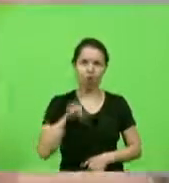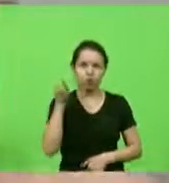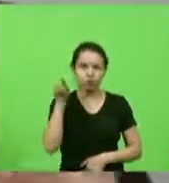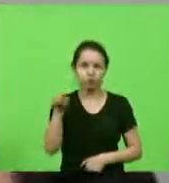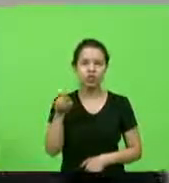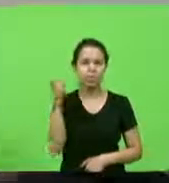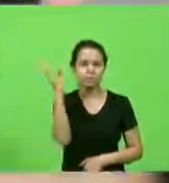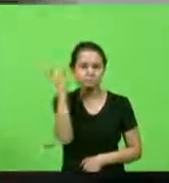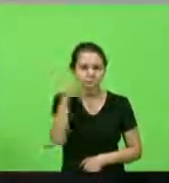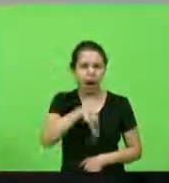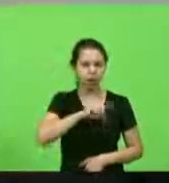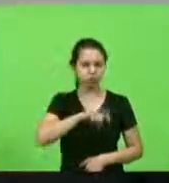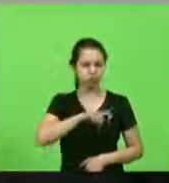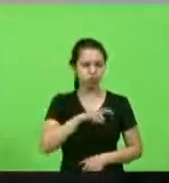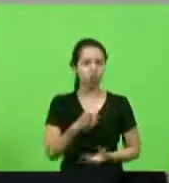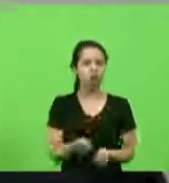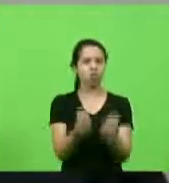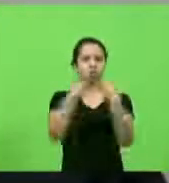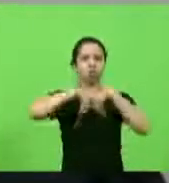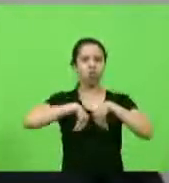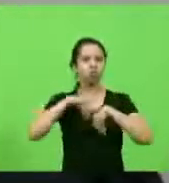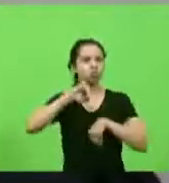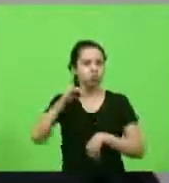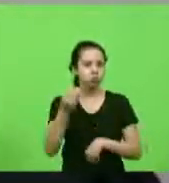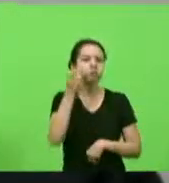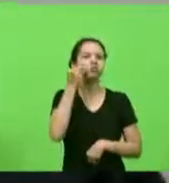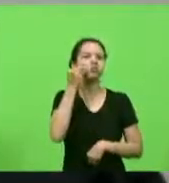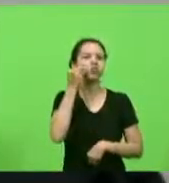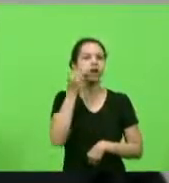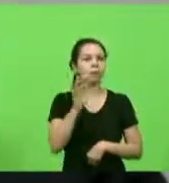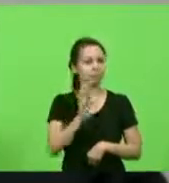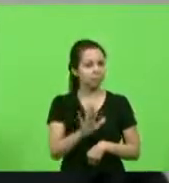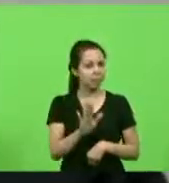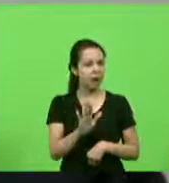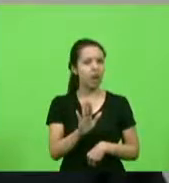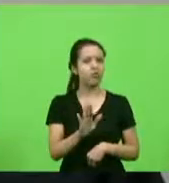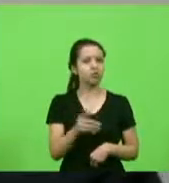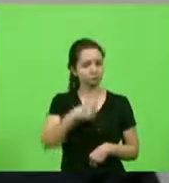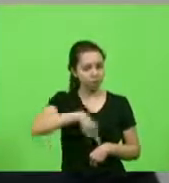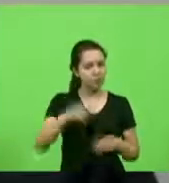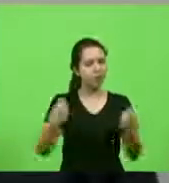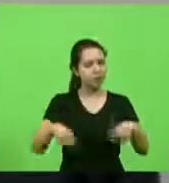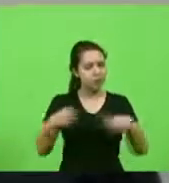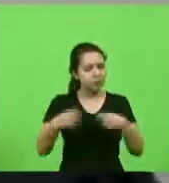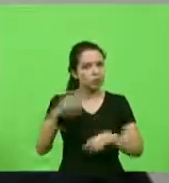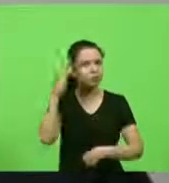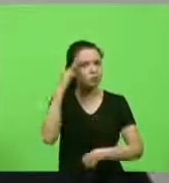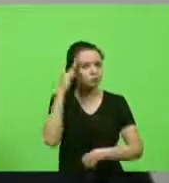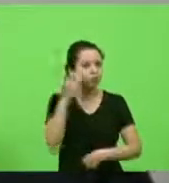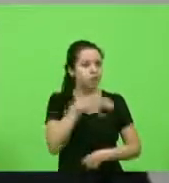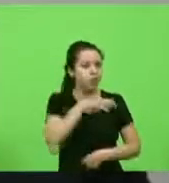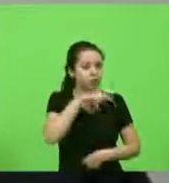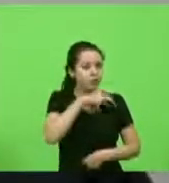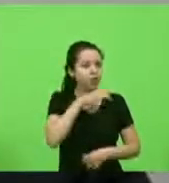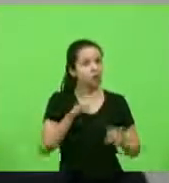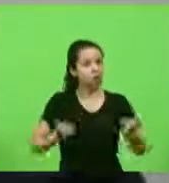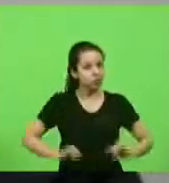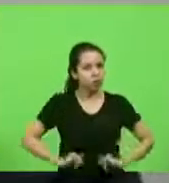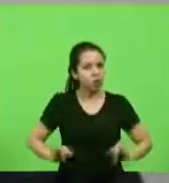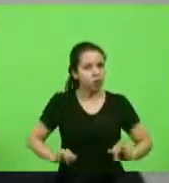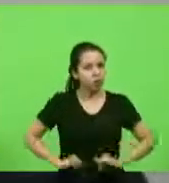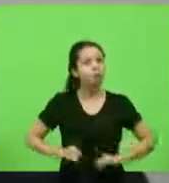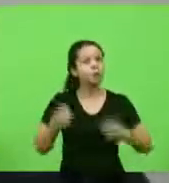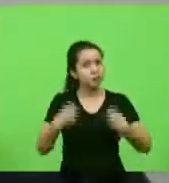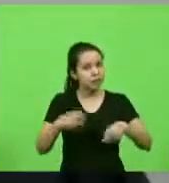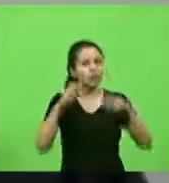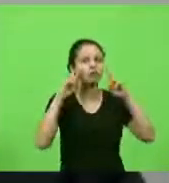aí ela corporifica Judas agora nós precisamos ter esse entendimento que os animais sofrem e eles precisam ser